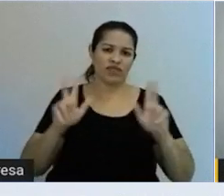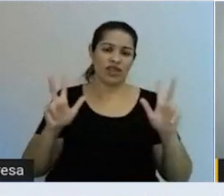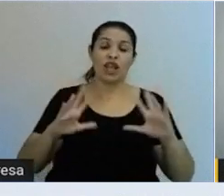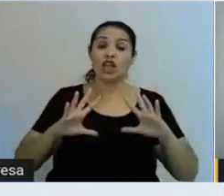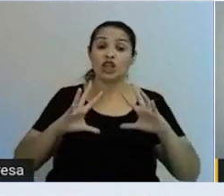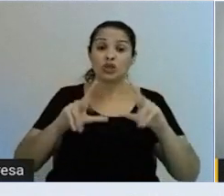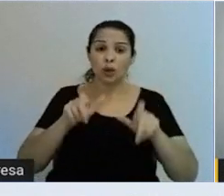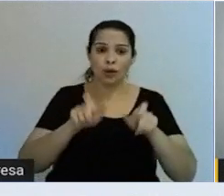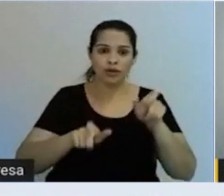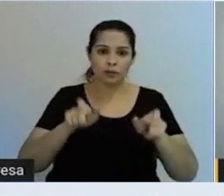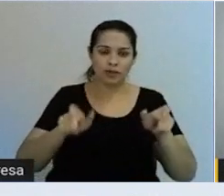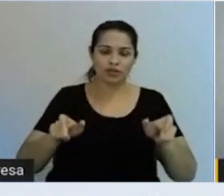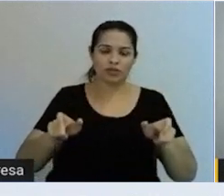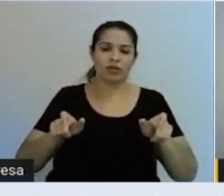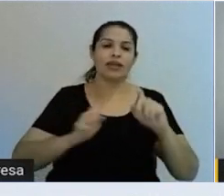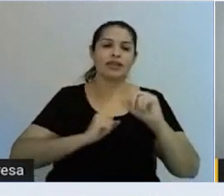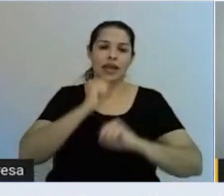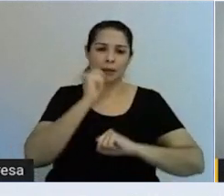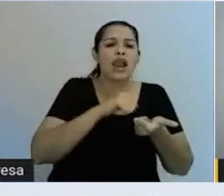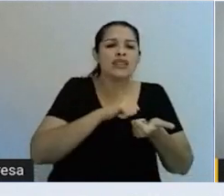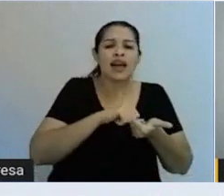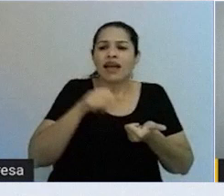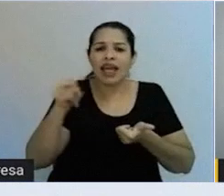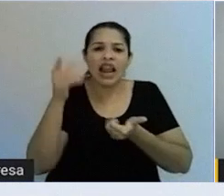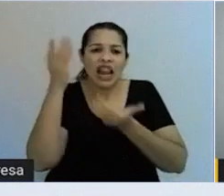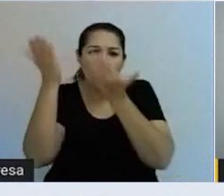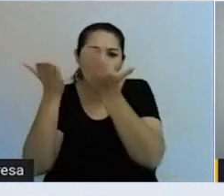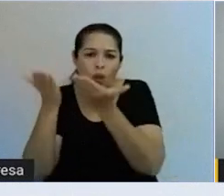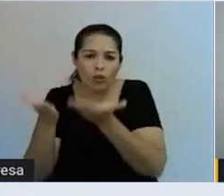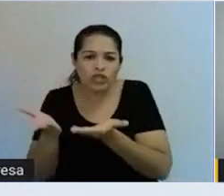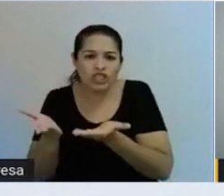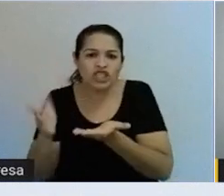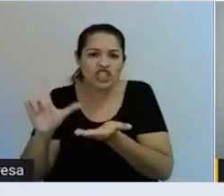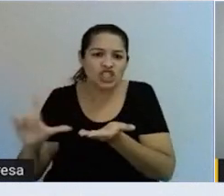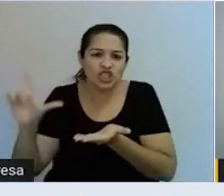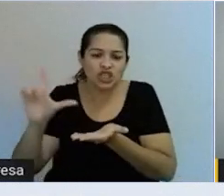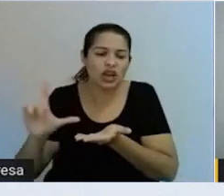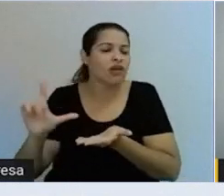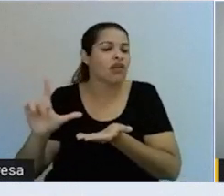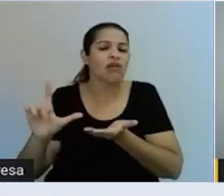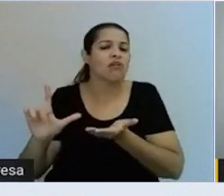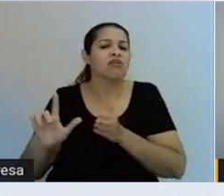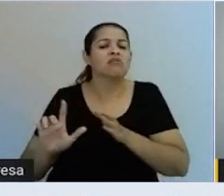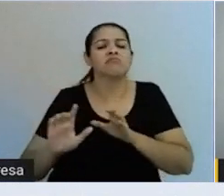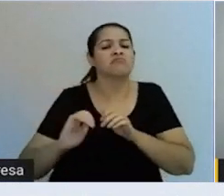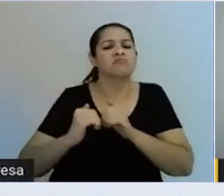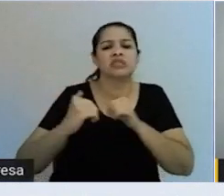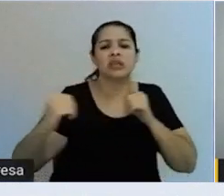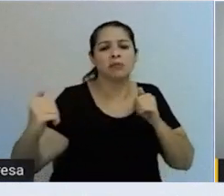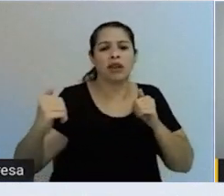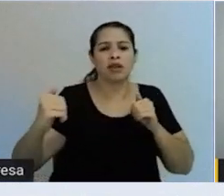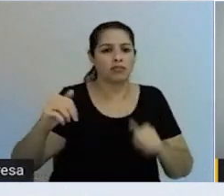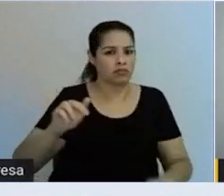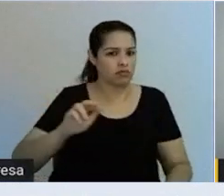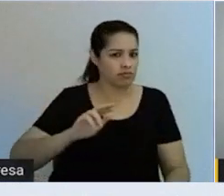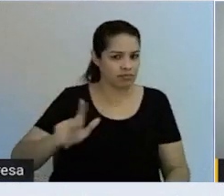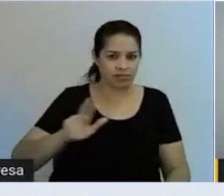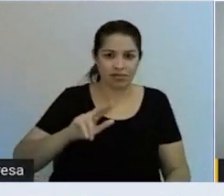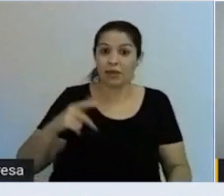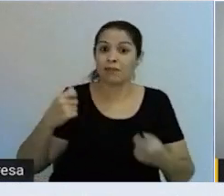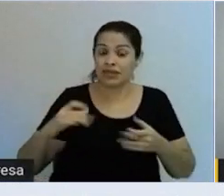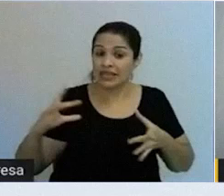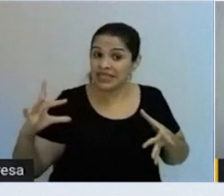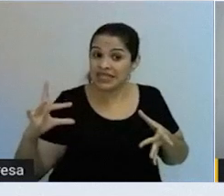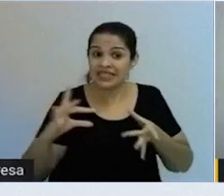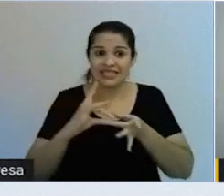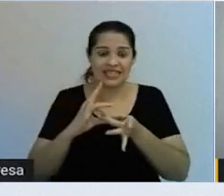basicamente, elas vão fazer parte disso. Aí que entra a gestão. A gestão de cada área, independente de